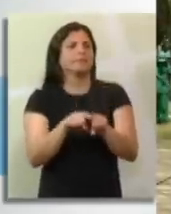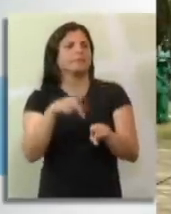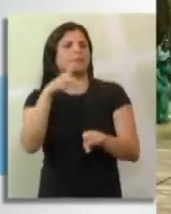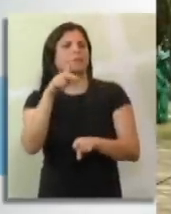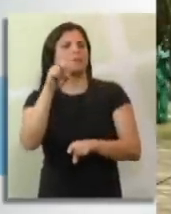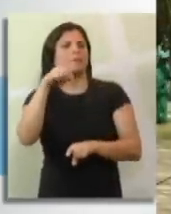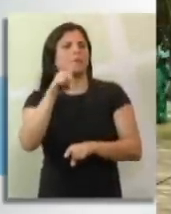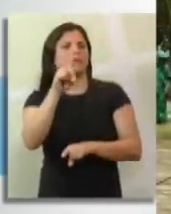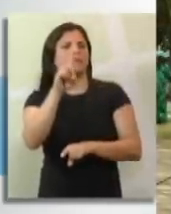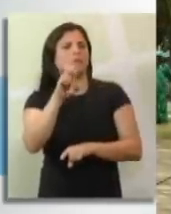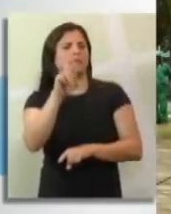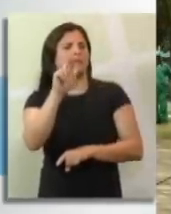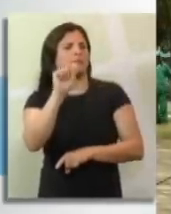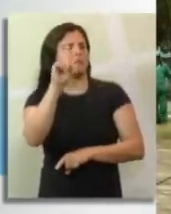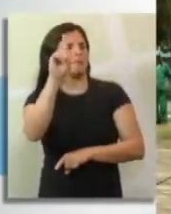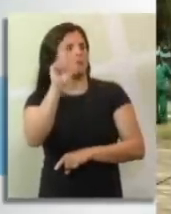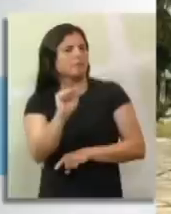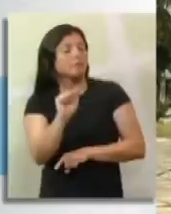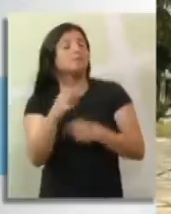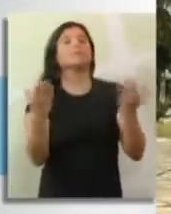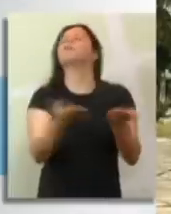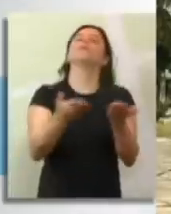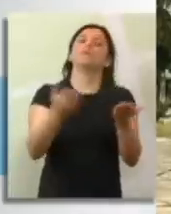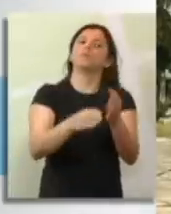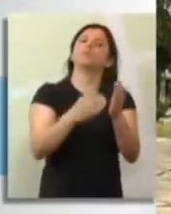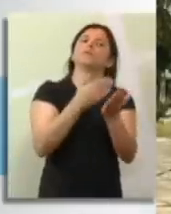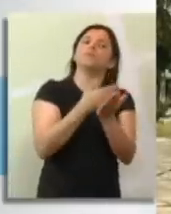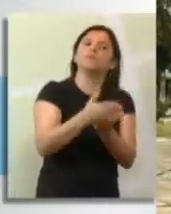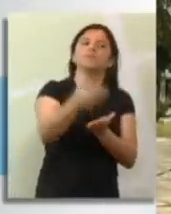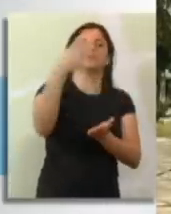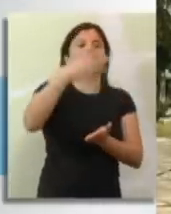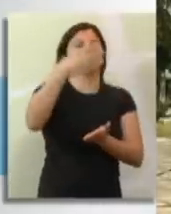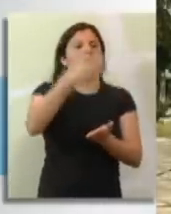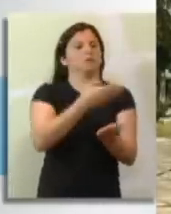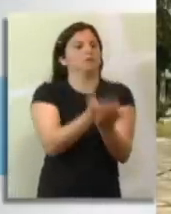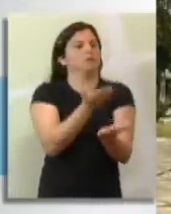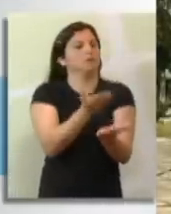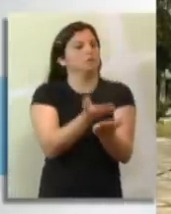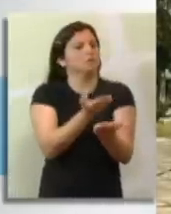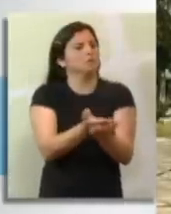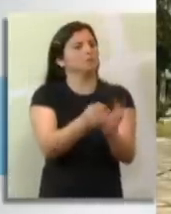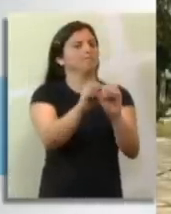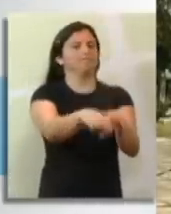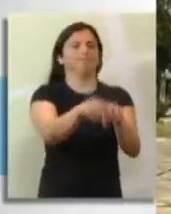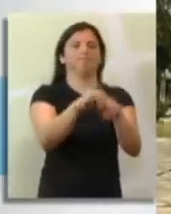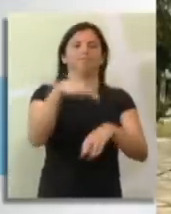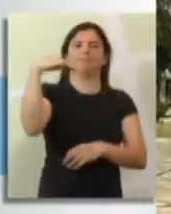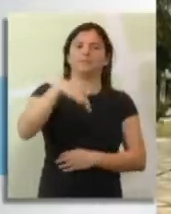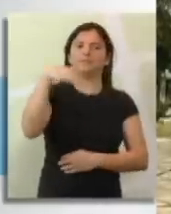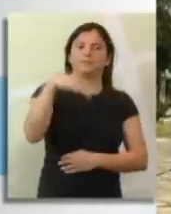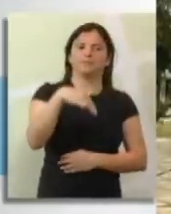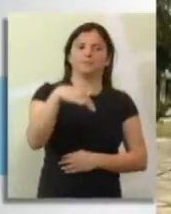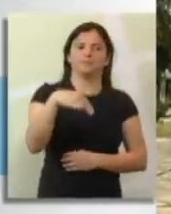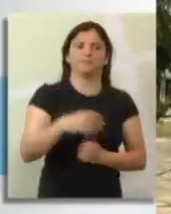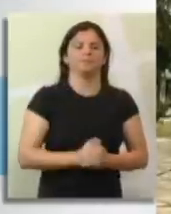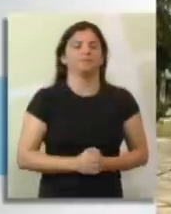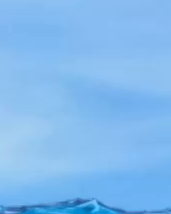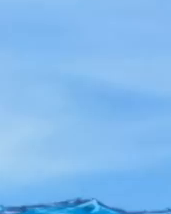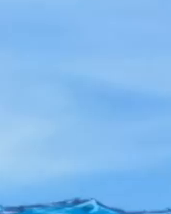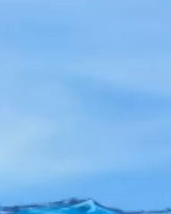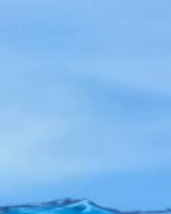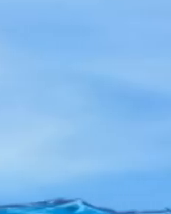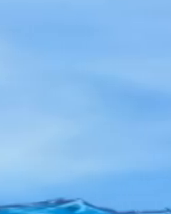simples e a média aritmética ponderada. E aí, preparado? Começa agora a terceira videoaula Proitec de Matemática.